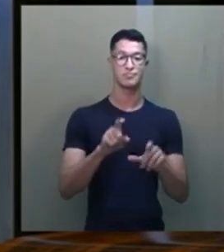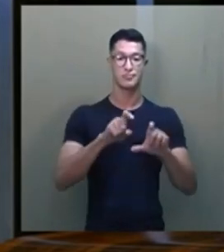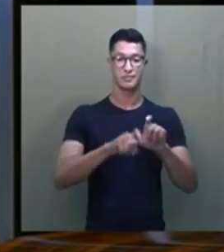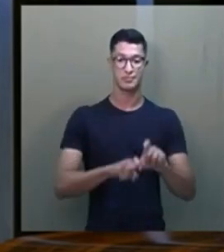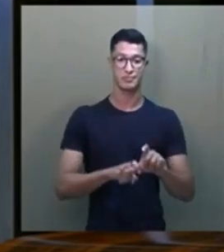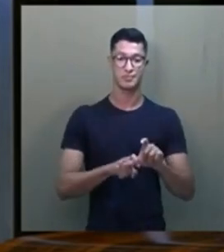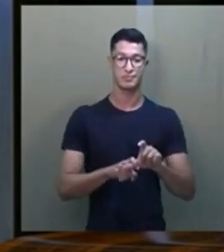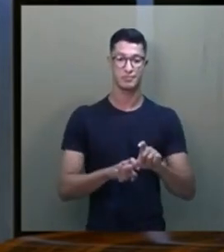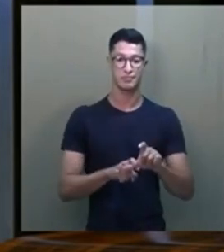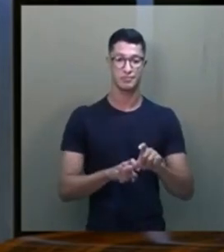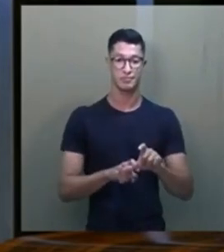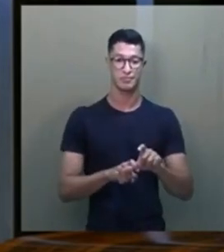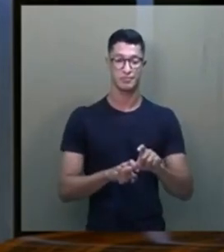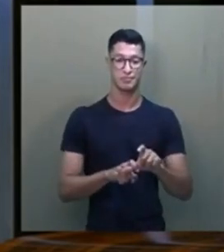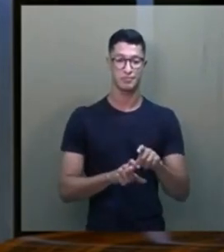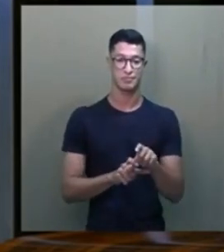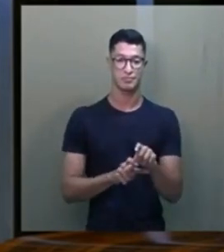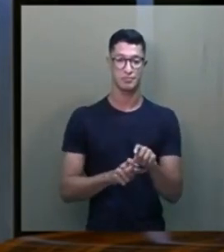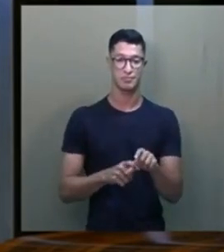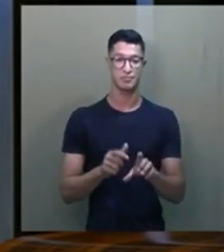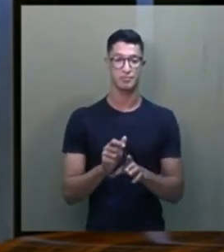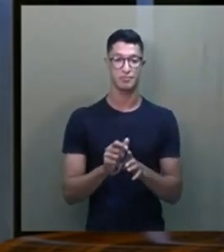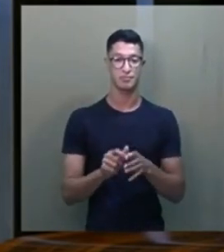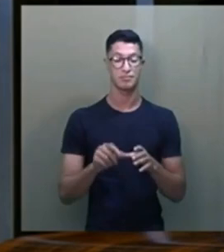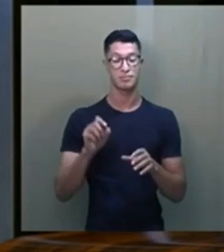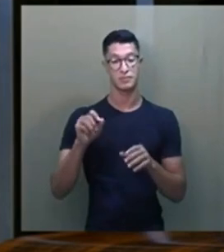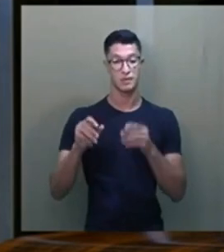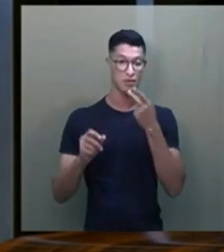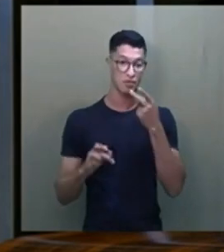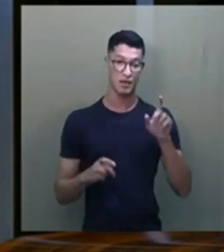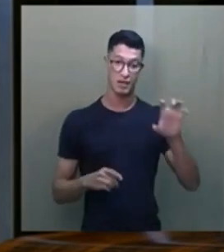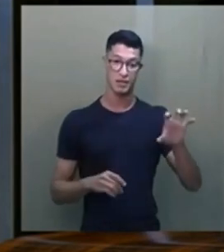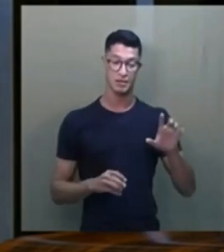química. que Emmanuel fala aqui.